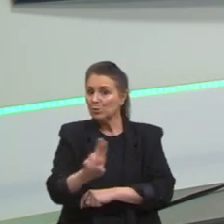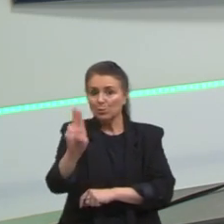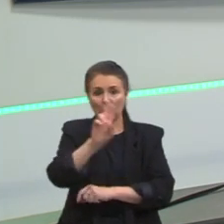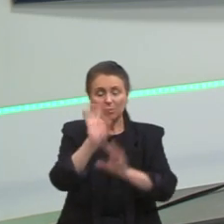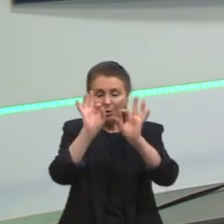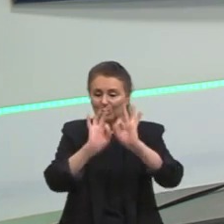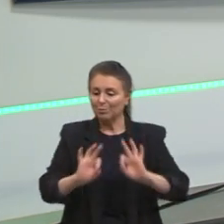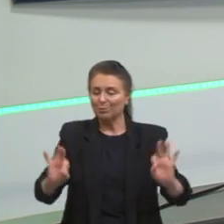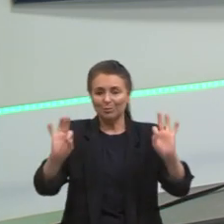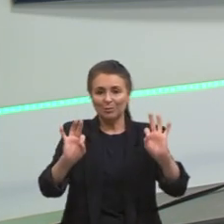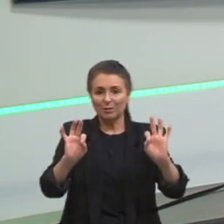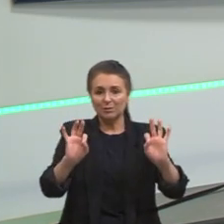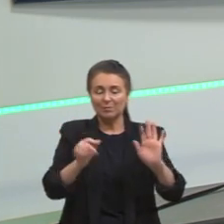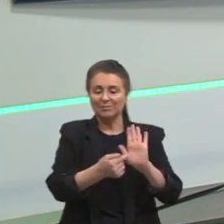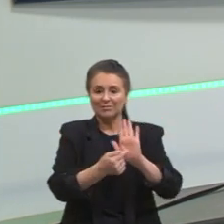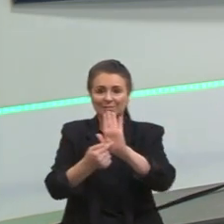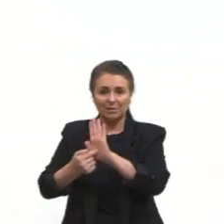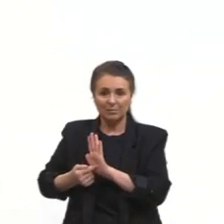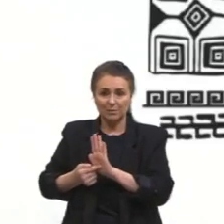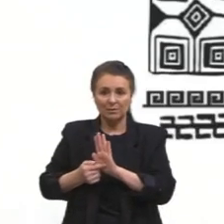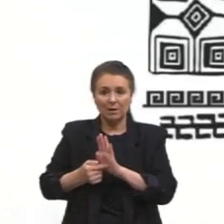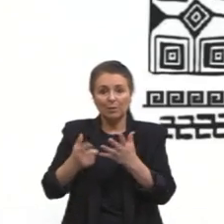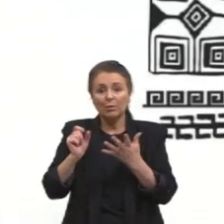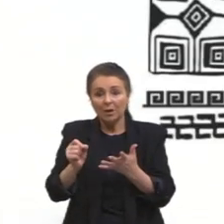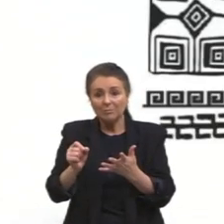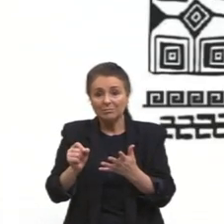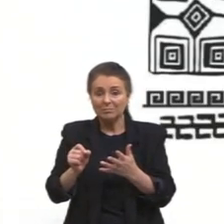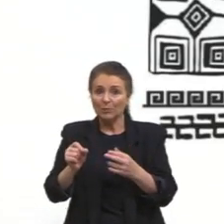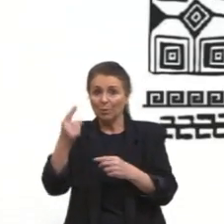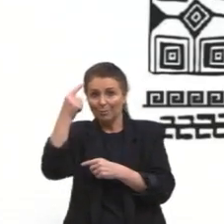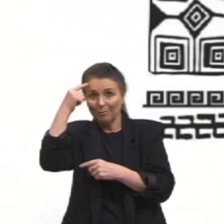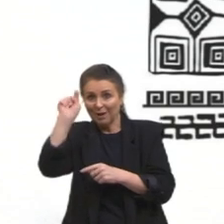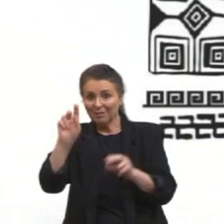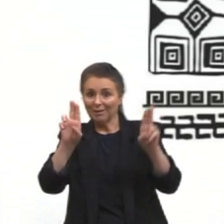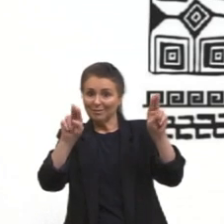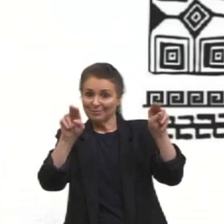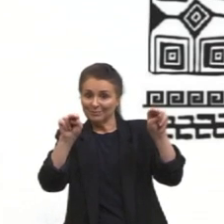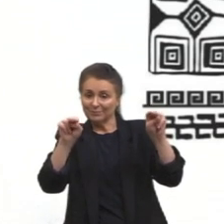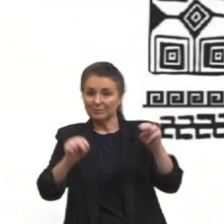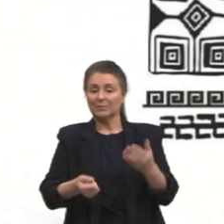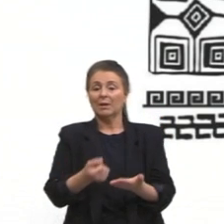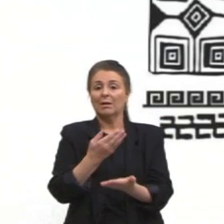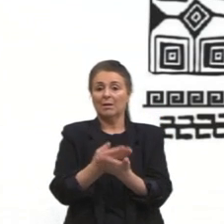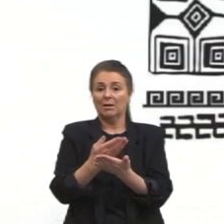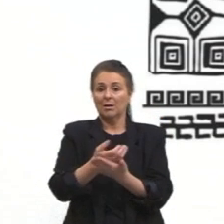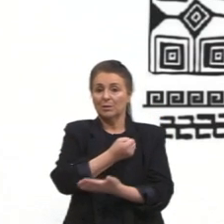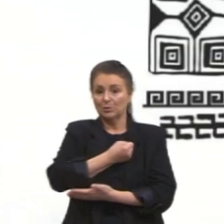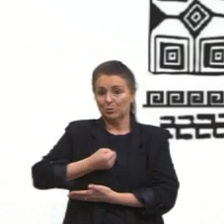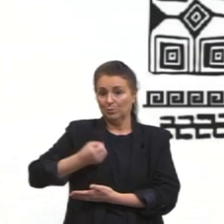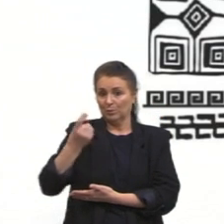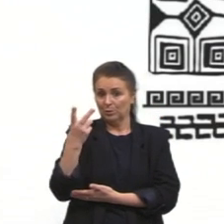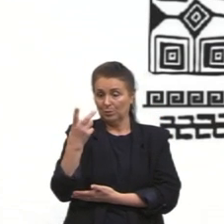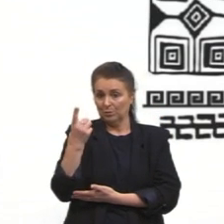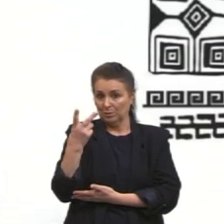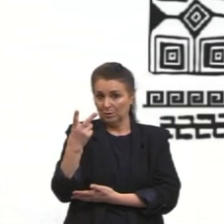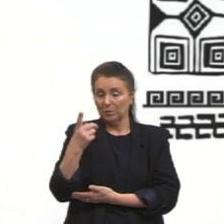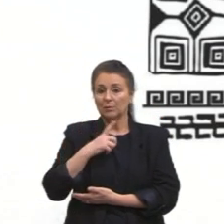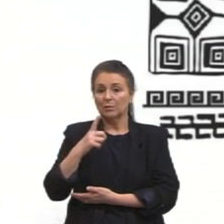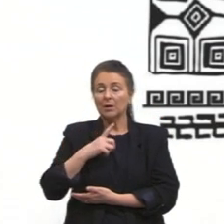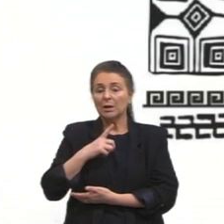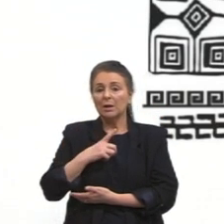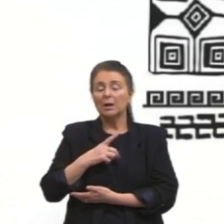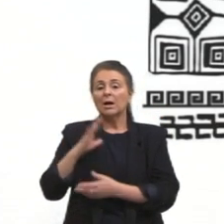expressar uma mensagem. A nossa aula de número 12 foi arte ameríndia.